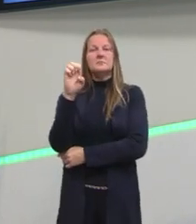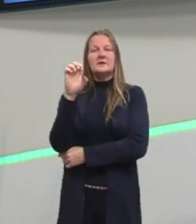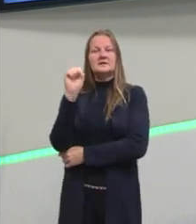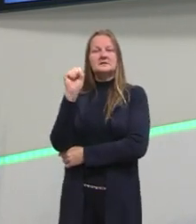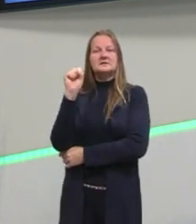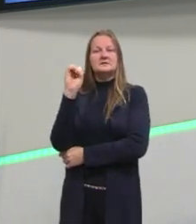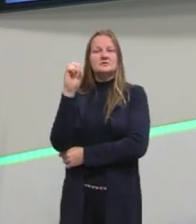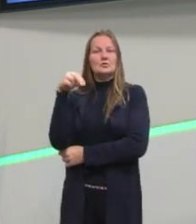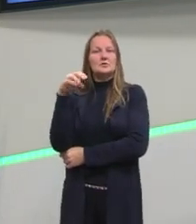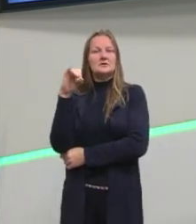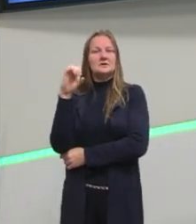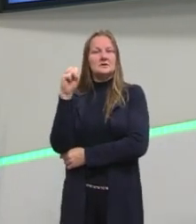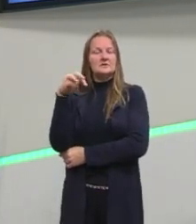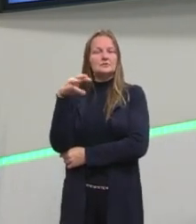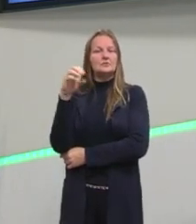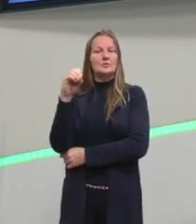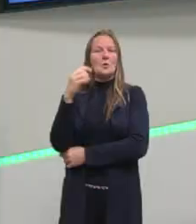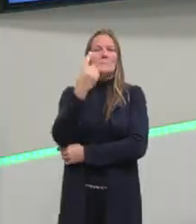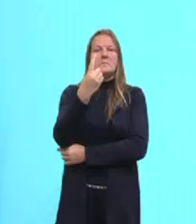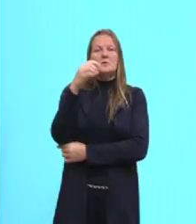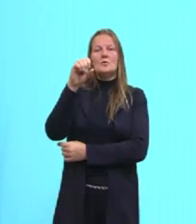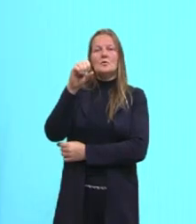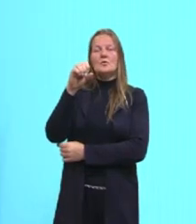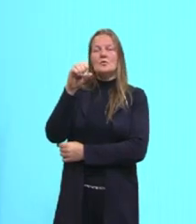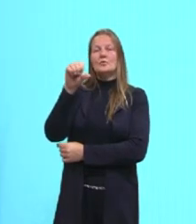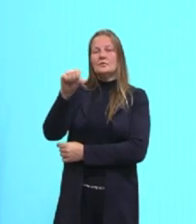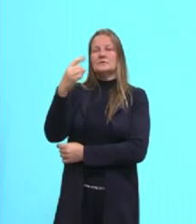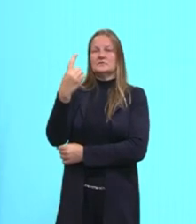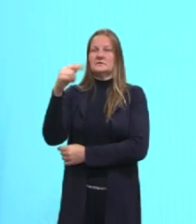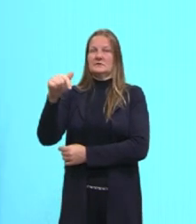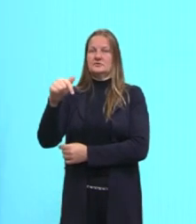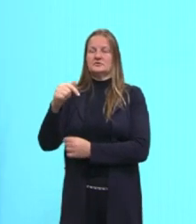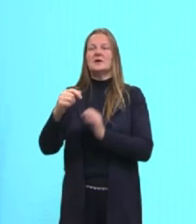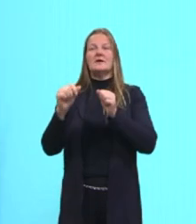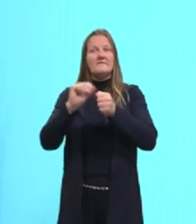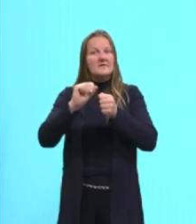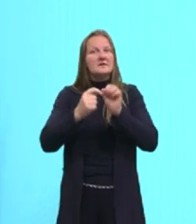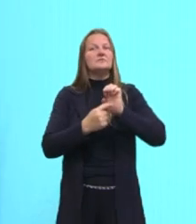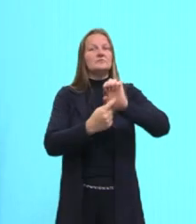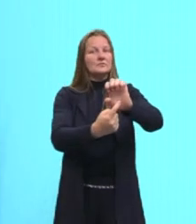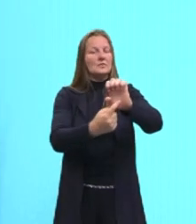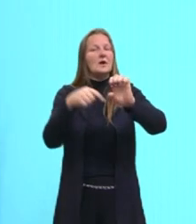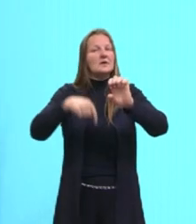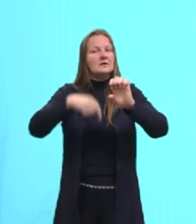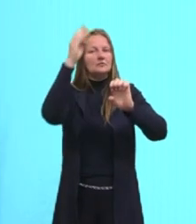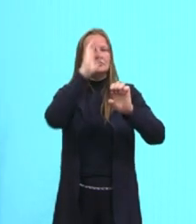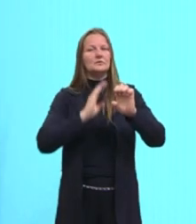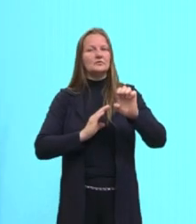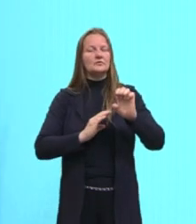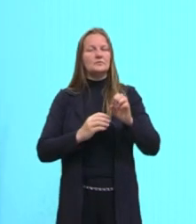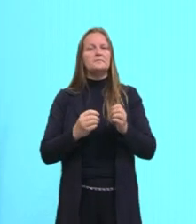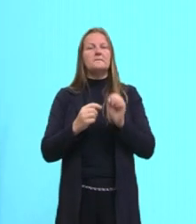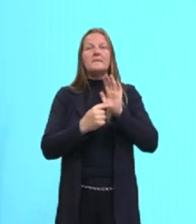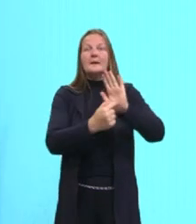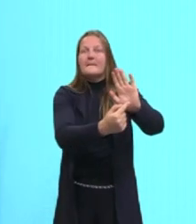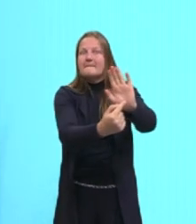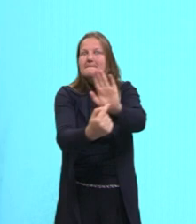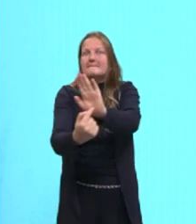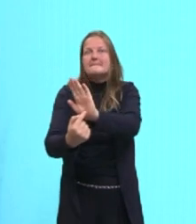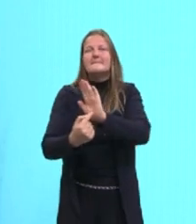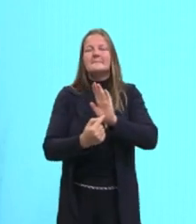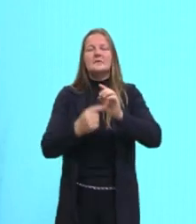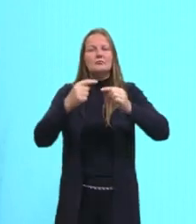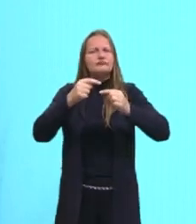antes de 1922, lá em 1917, ela faz uma exposição aqui no Brasil, trazendo essa